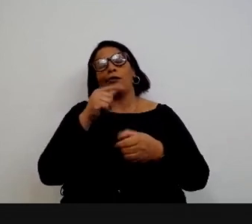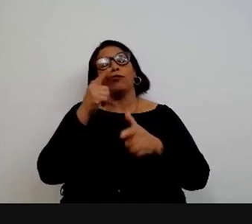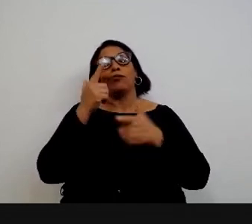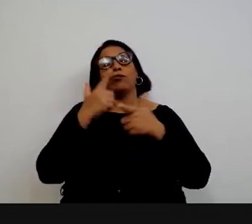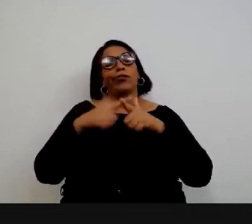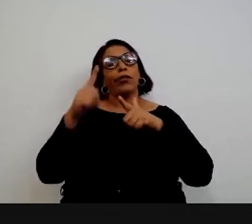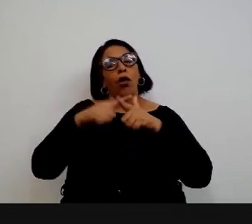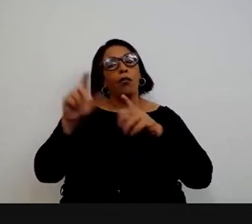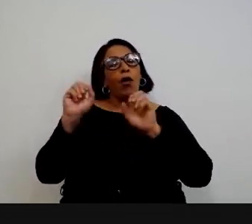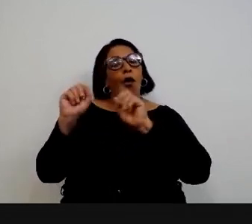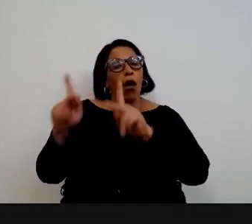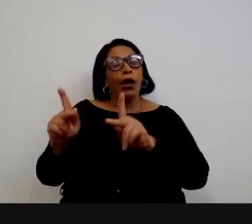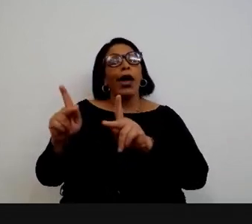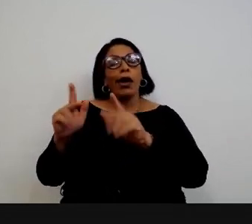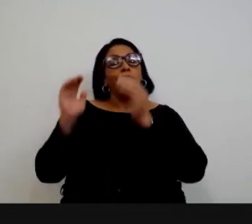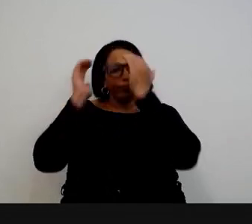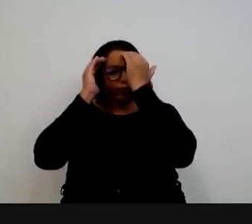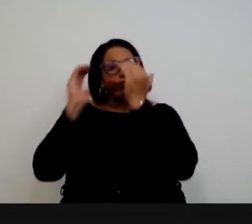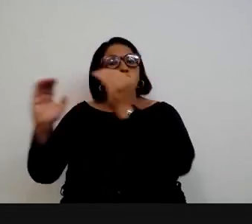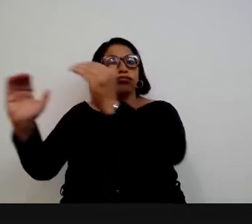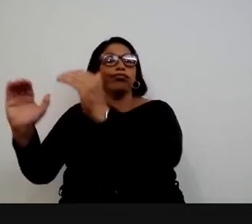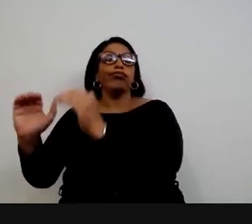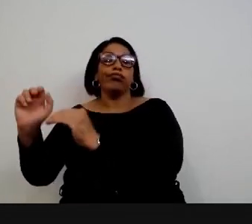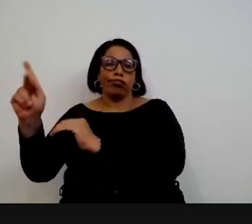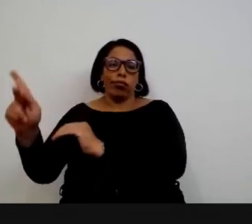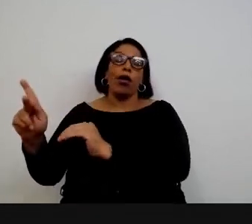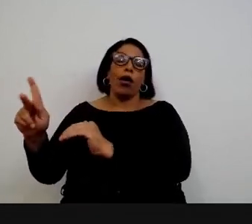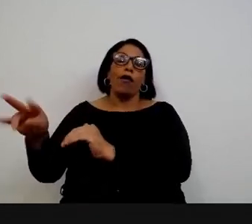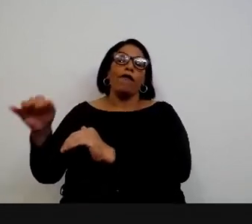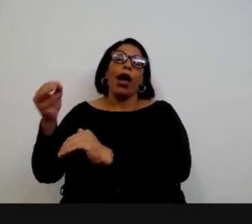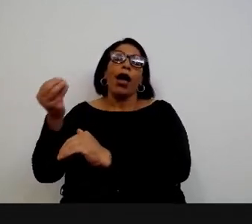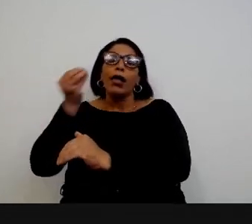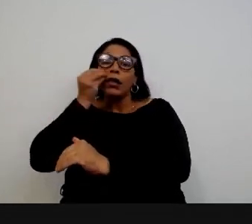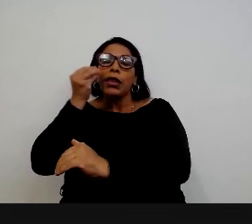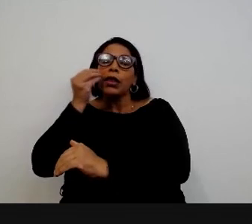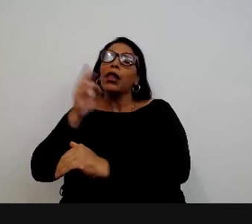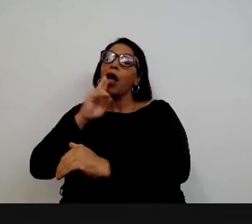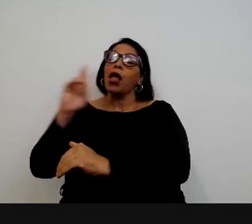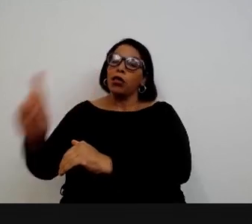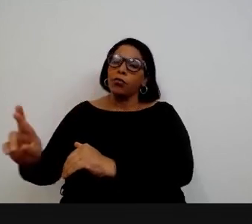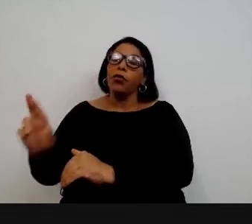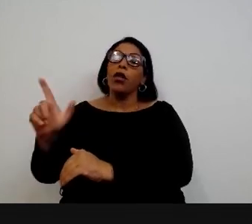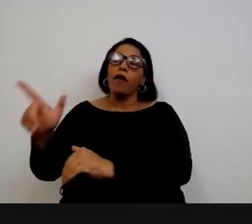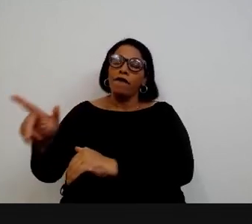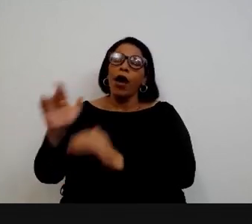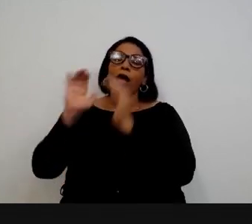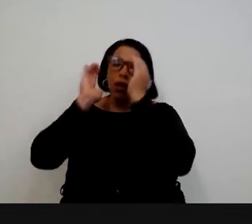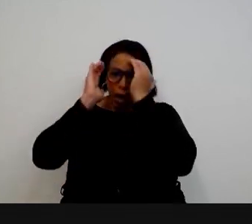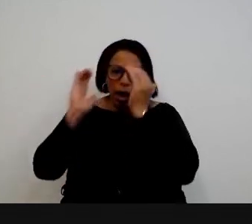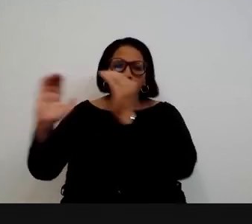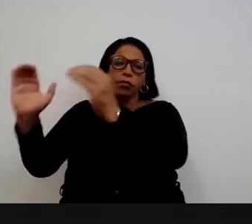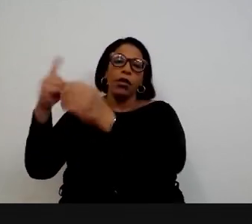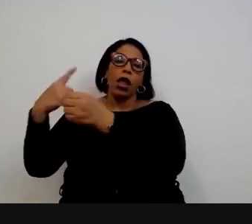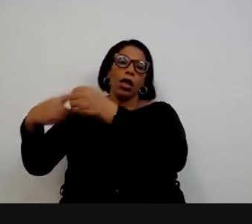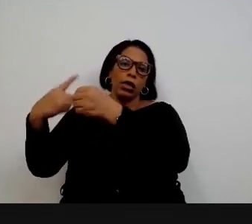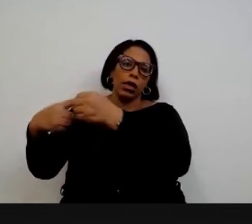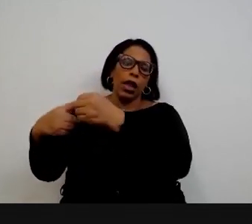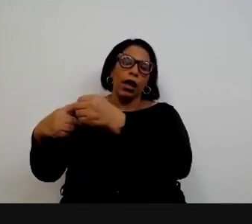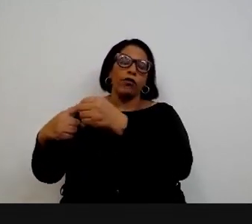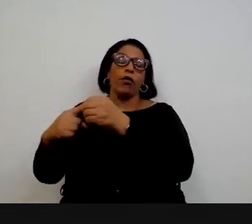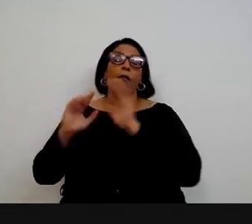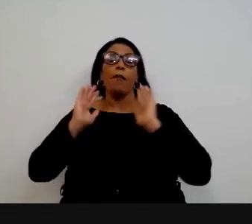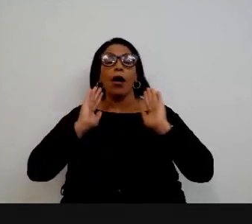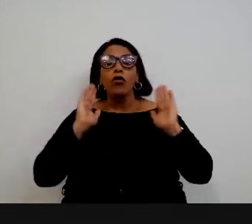exemplo a gente fala ok nós temos chamadas públicas para esse tipo de de questão e você canaliza as demandas para as nossas